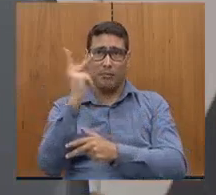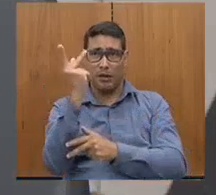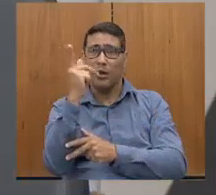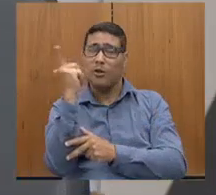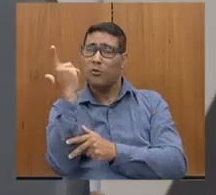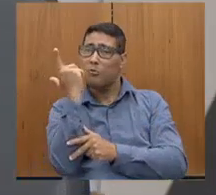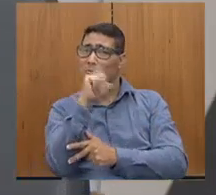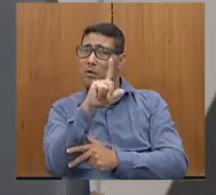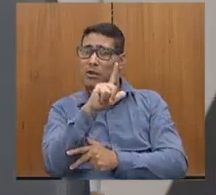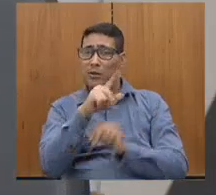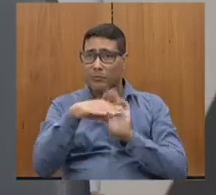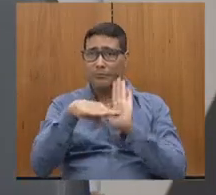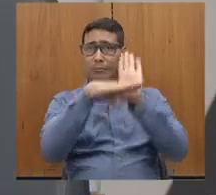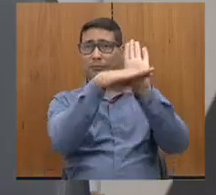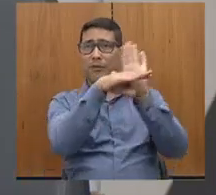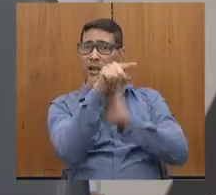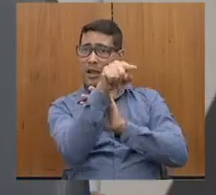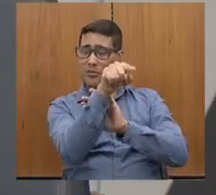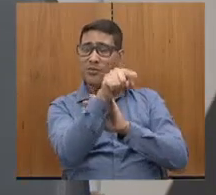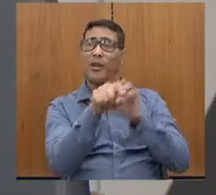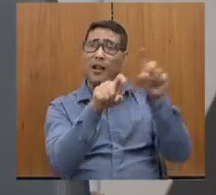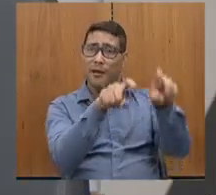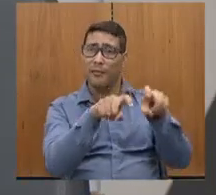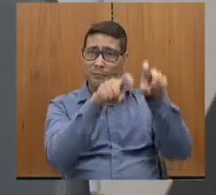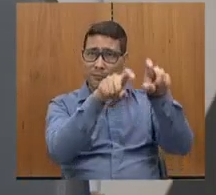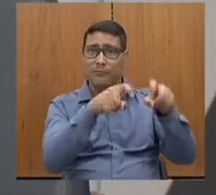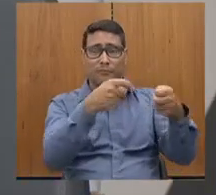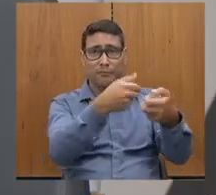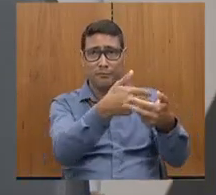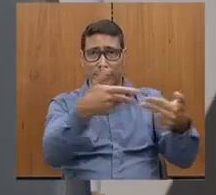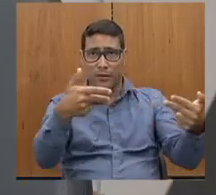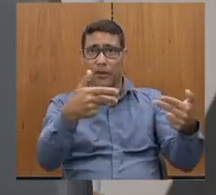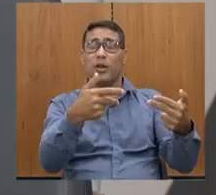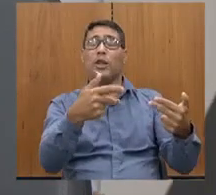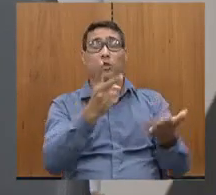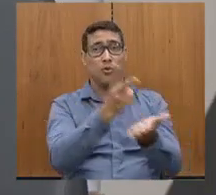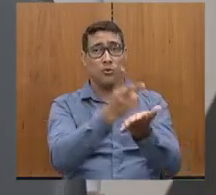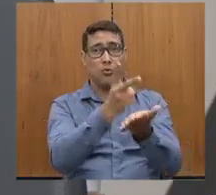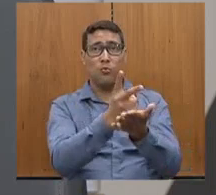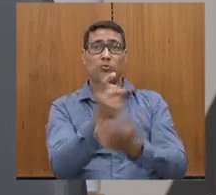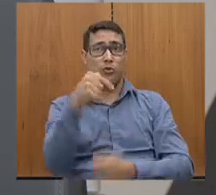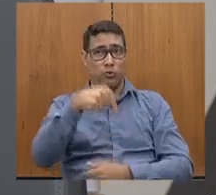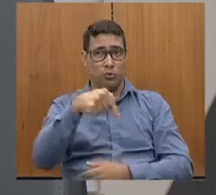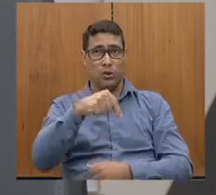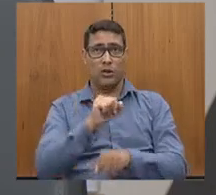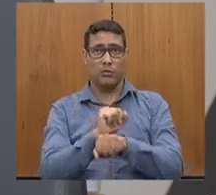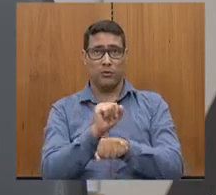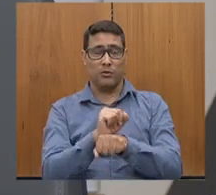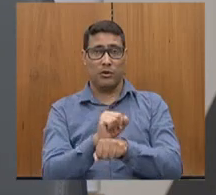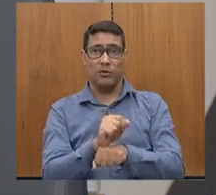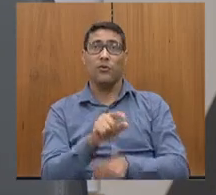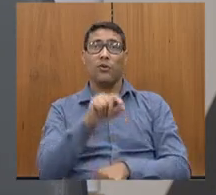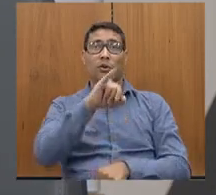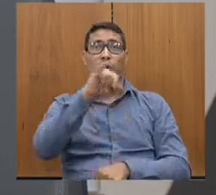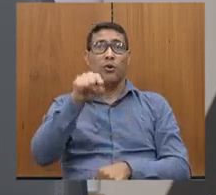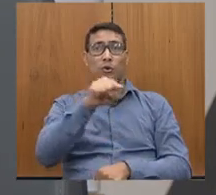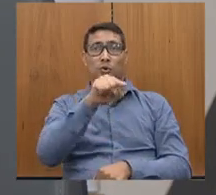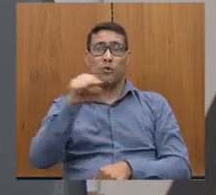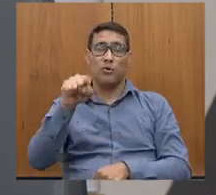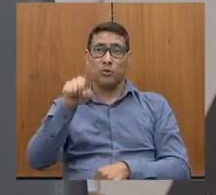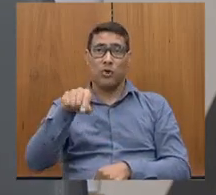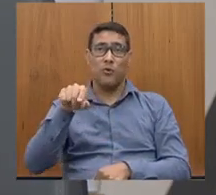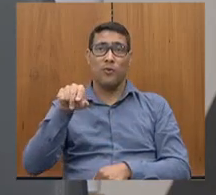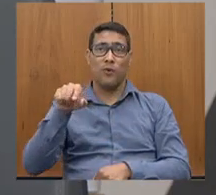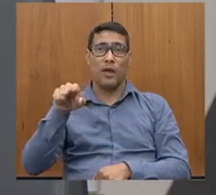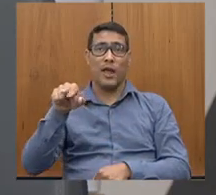chegar na ponta, viu, Dalmo? Então, mas nós continuamos aqui à disposição. O João é o irmão, é, Até o gabinete nosso é